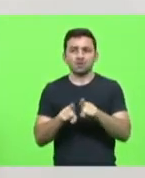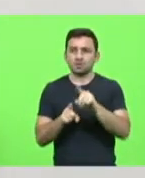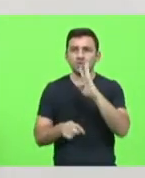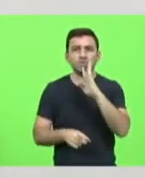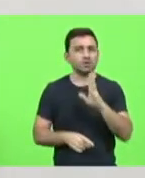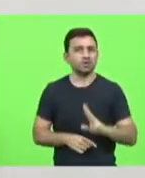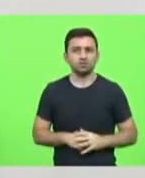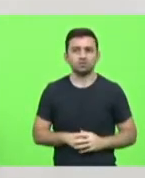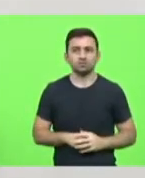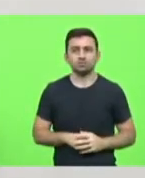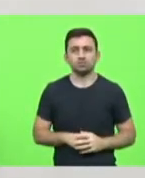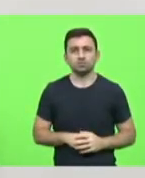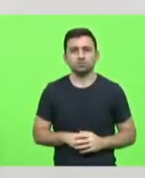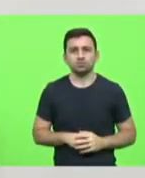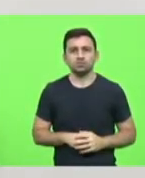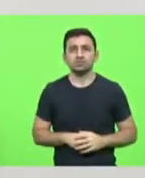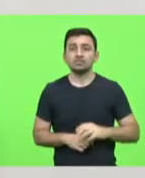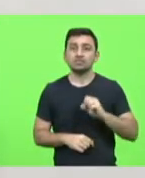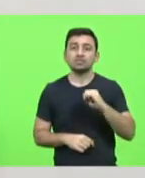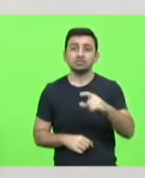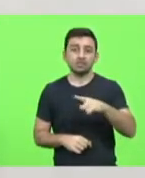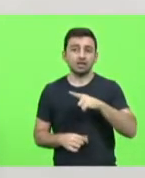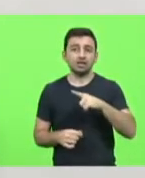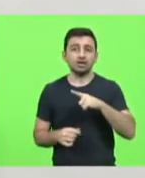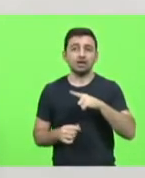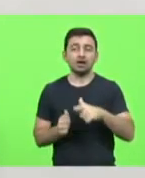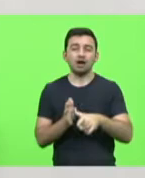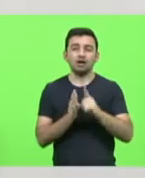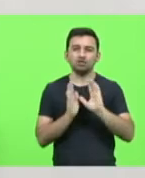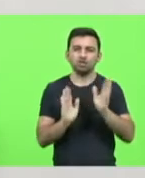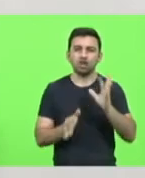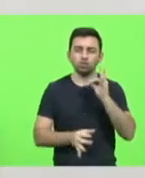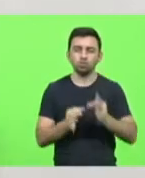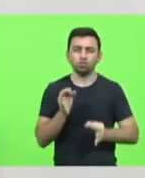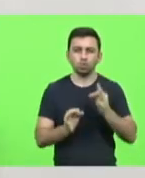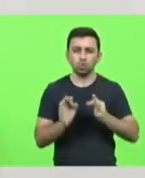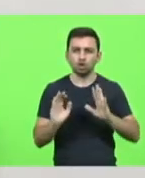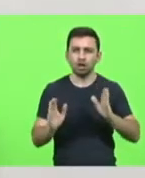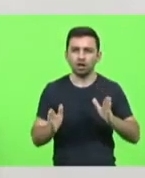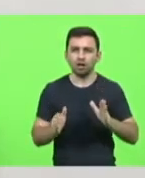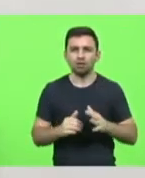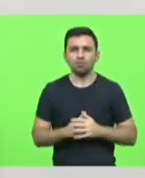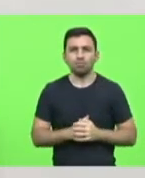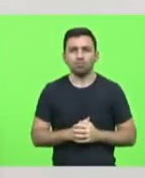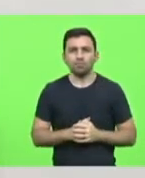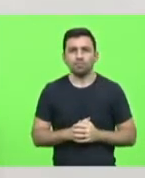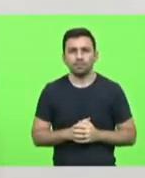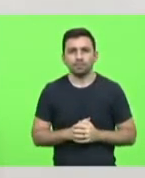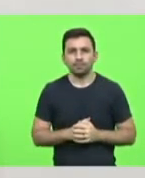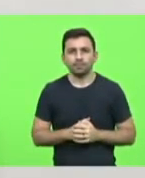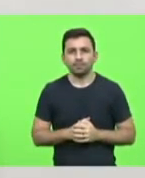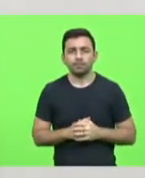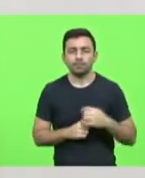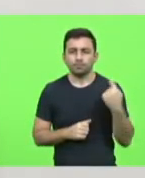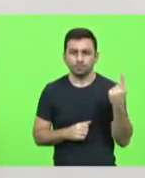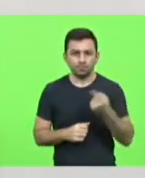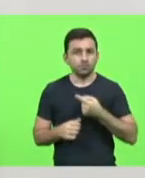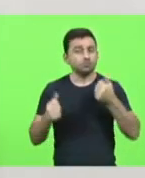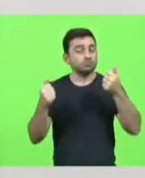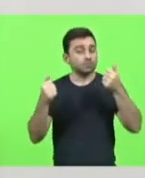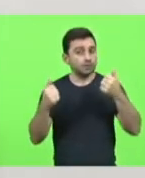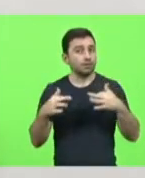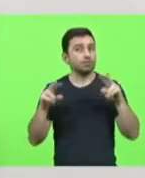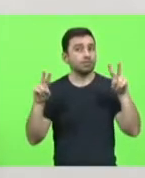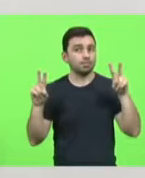existe alguma ação já transitada e julgada. Para que se pudesse abordar esse assunto,